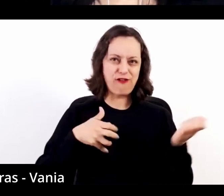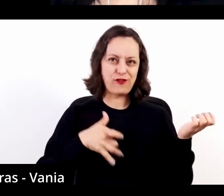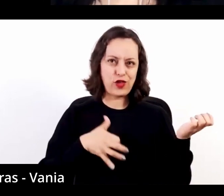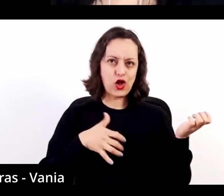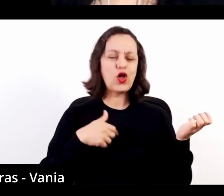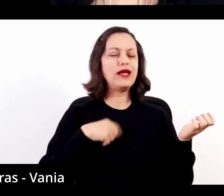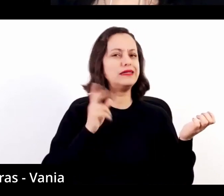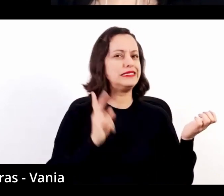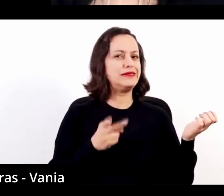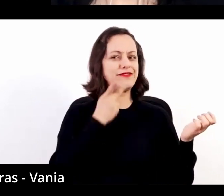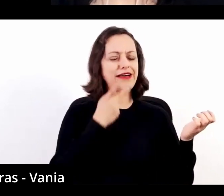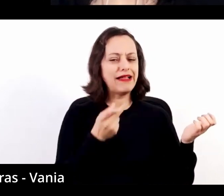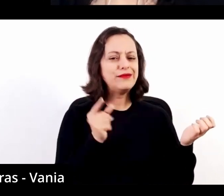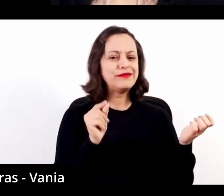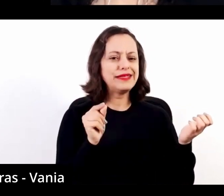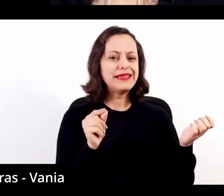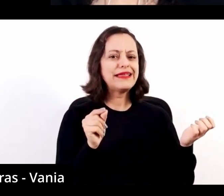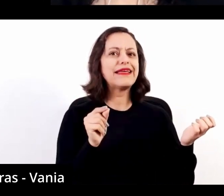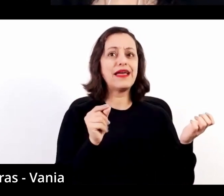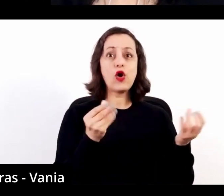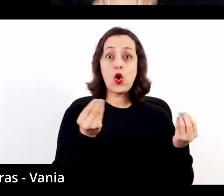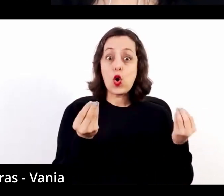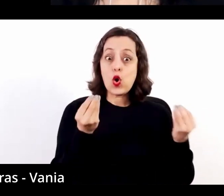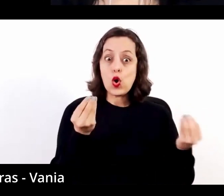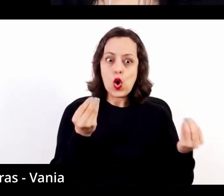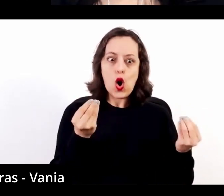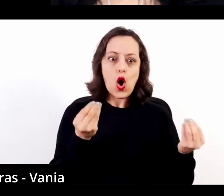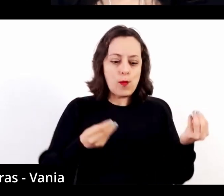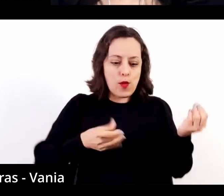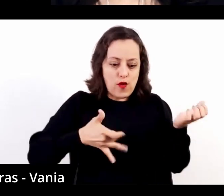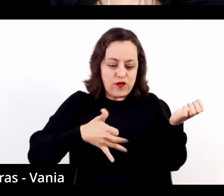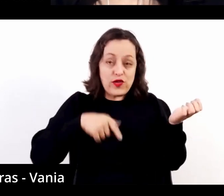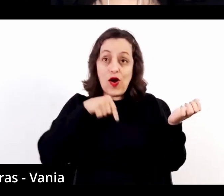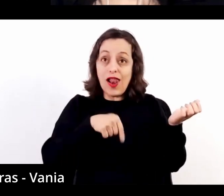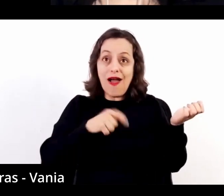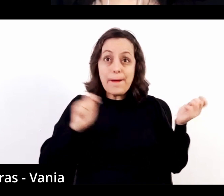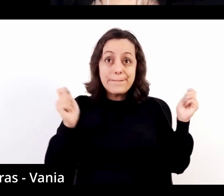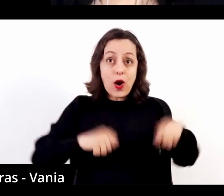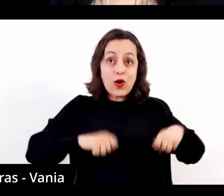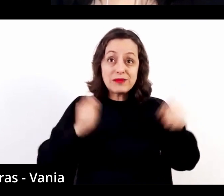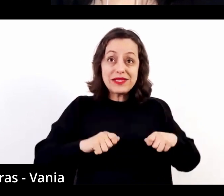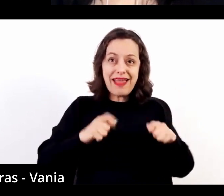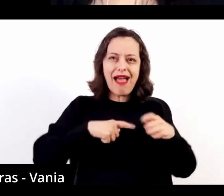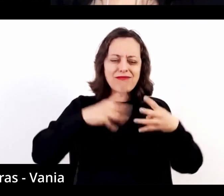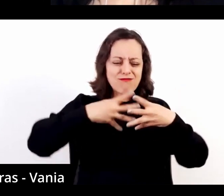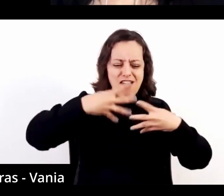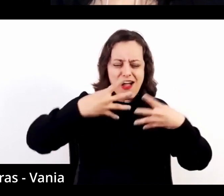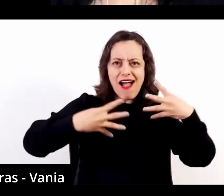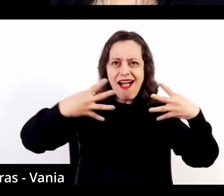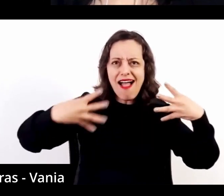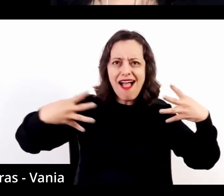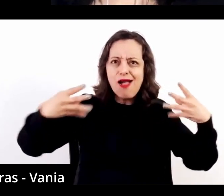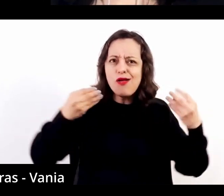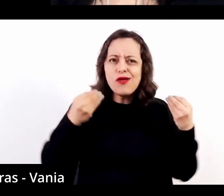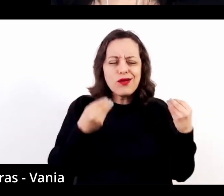na série de violão, eu comento sobre a versatilidade do violão como instrumento e a